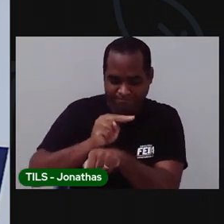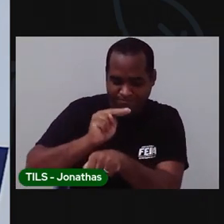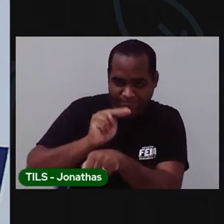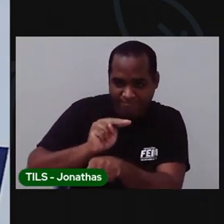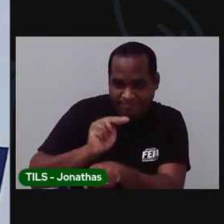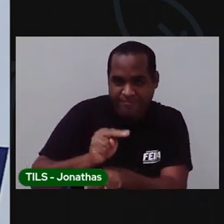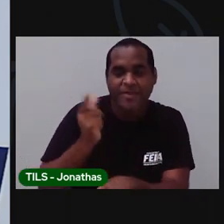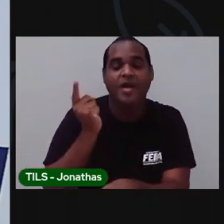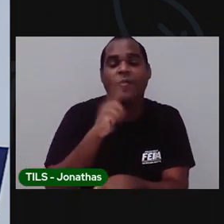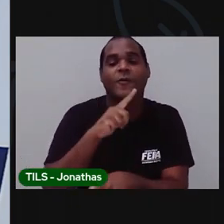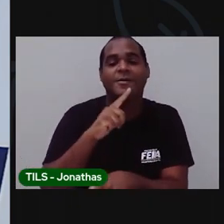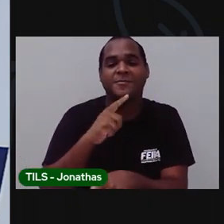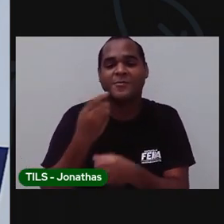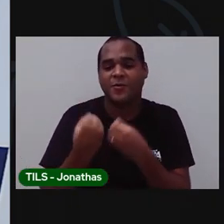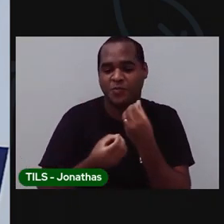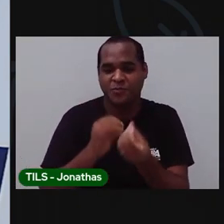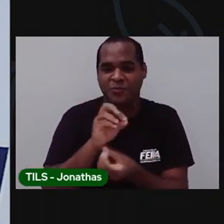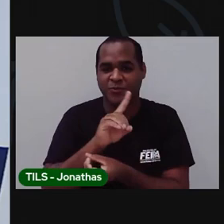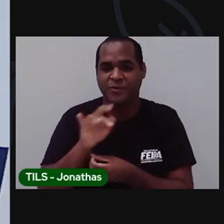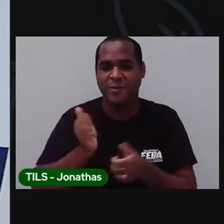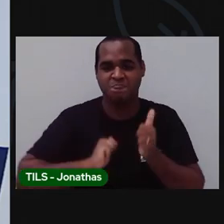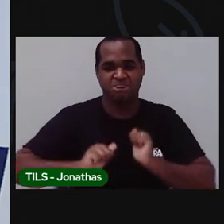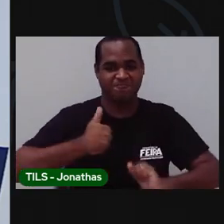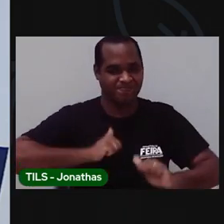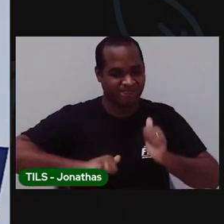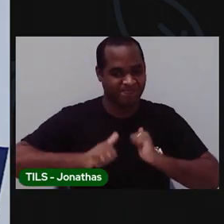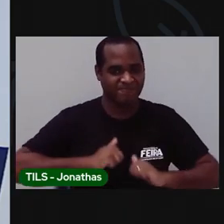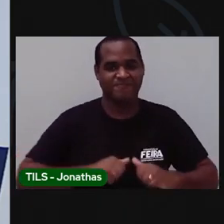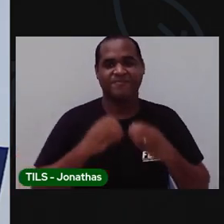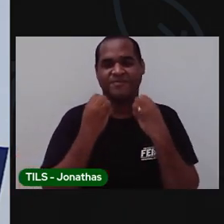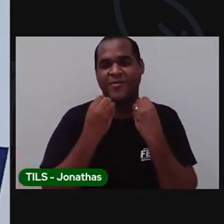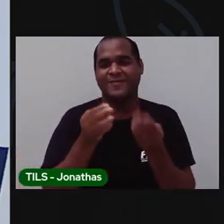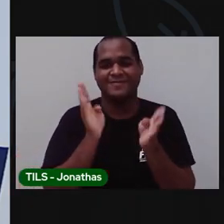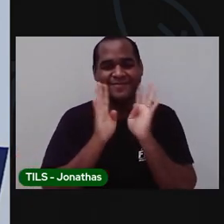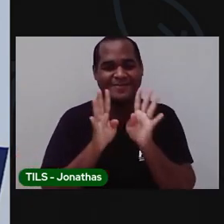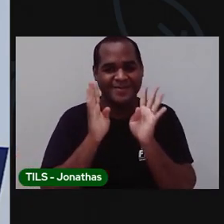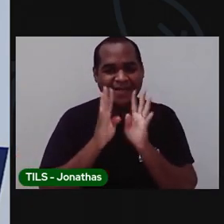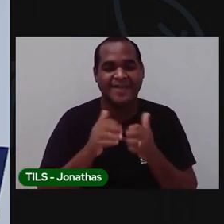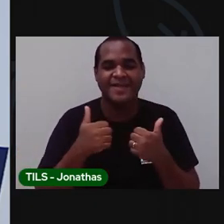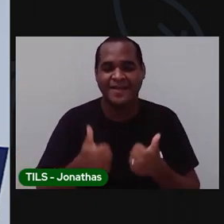Aguardando esse dia. Que vai ser muito lindo. E vai ser muito legal.